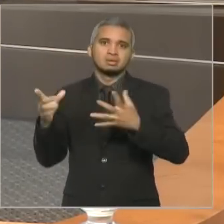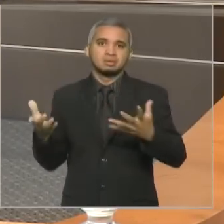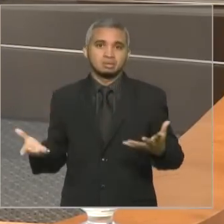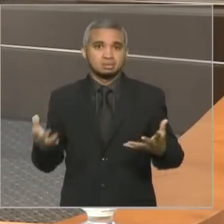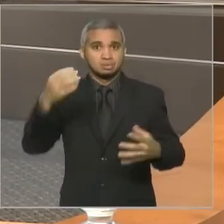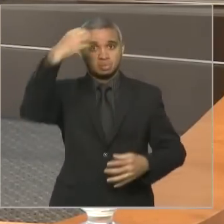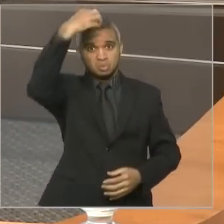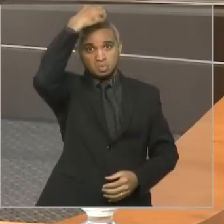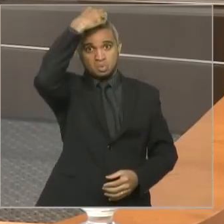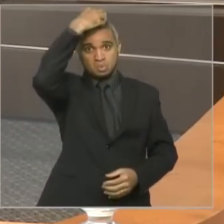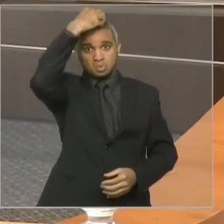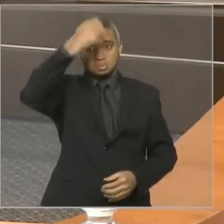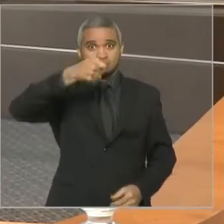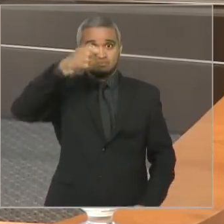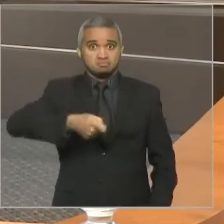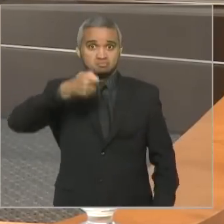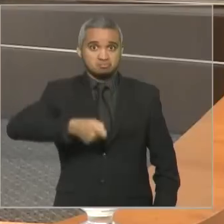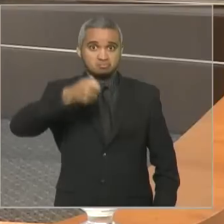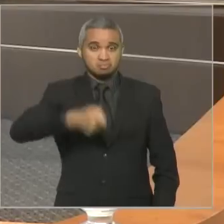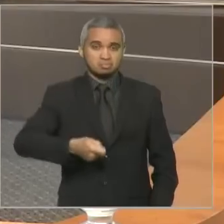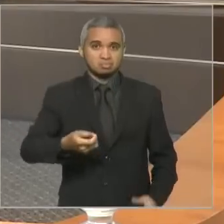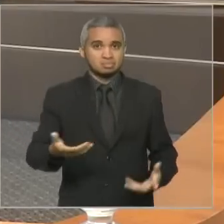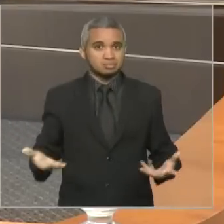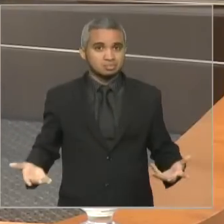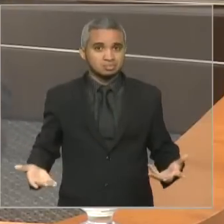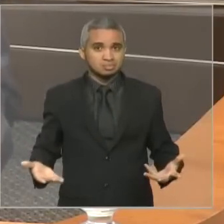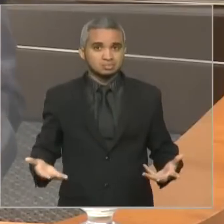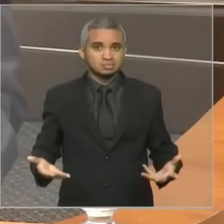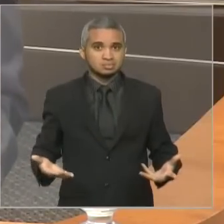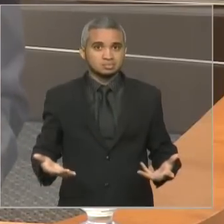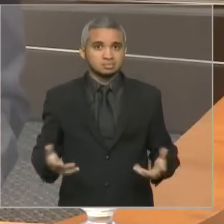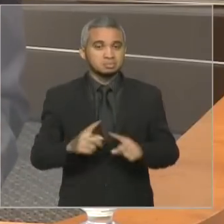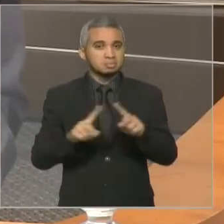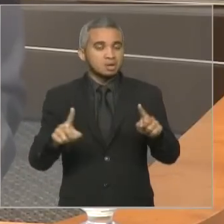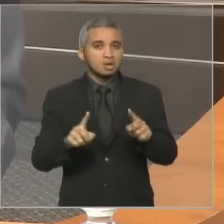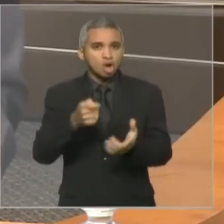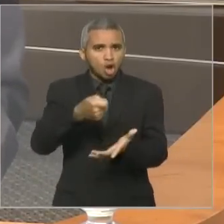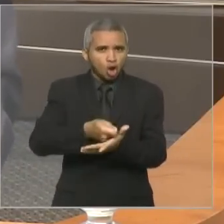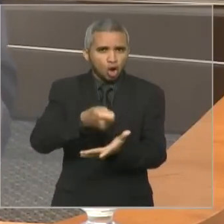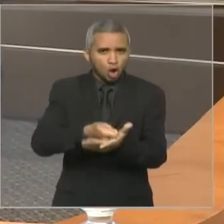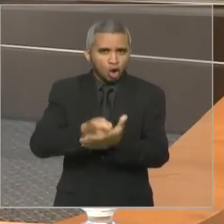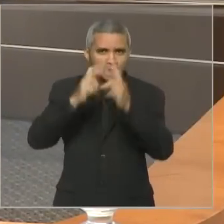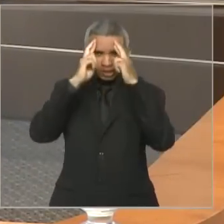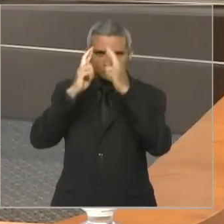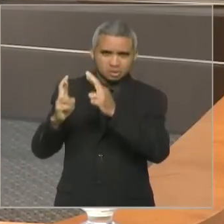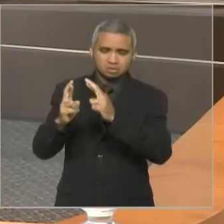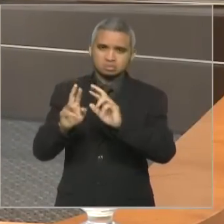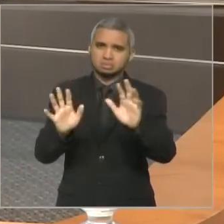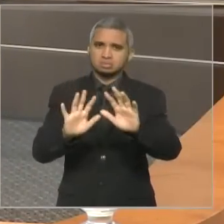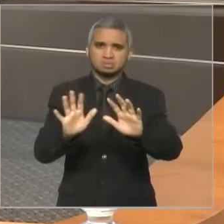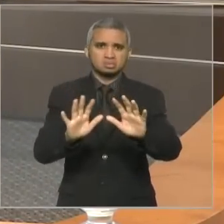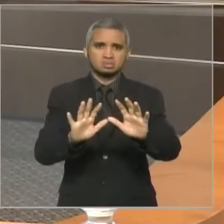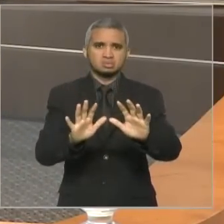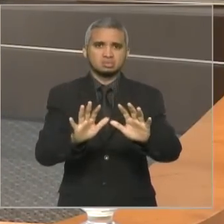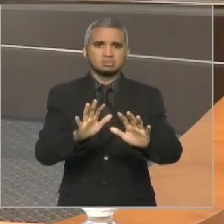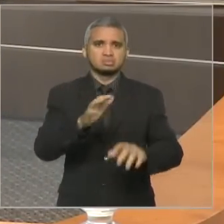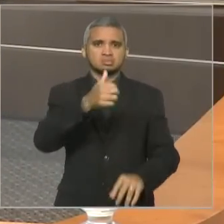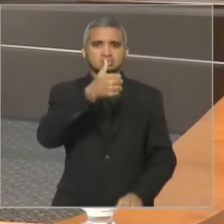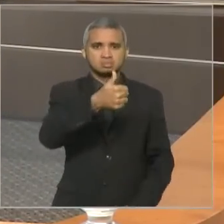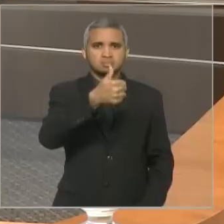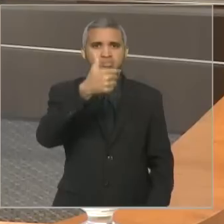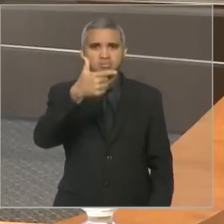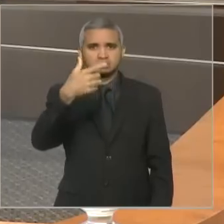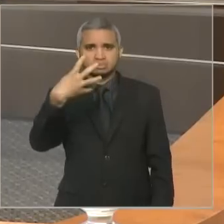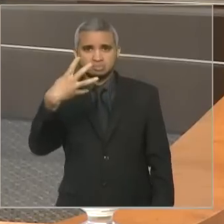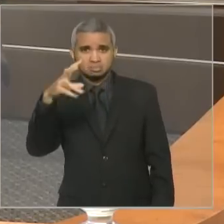Deus, e não se é obrigado a respeitá-la. Isso foi dito em 1245. Santo Tomás de